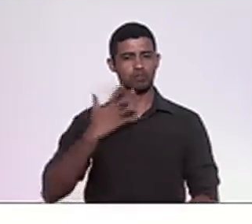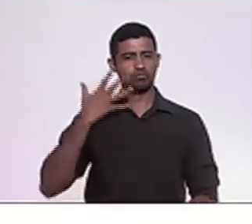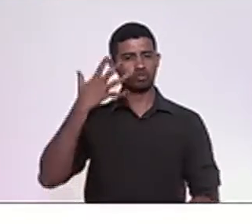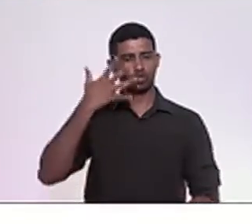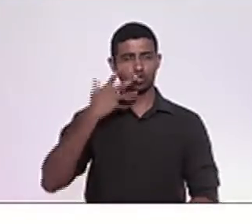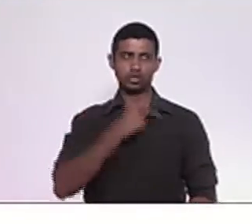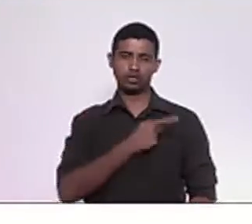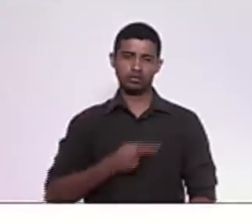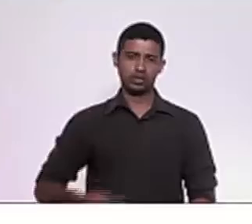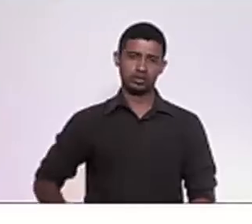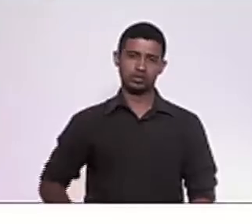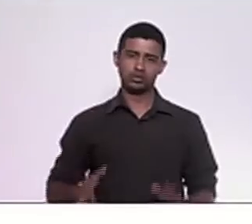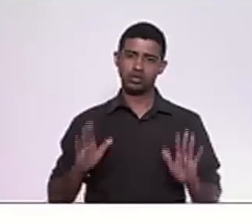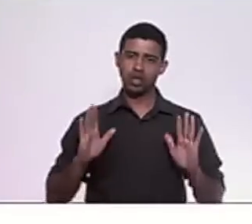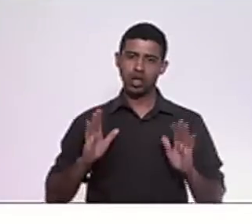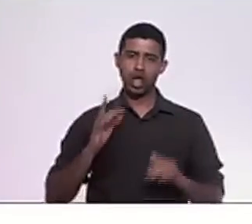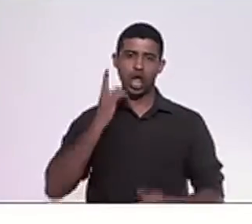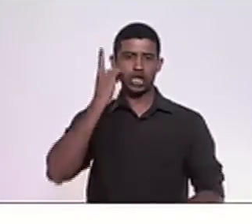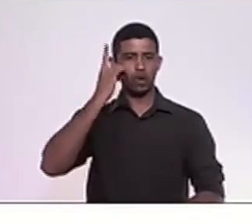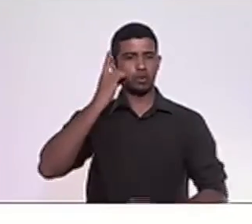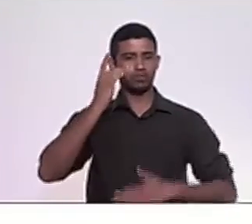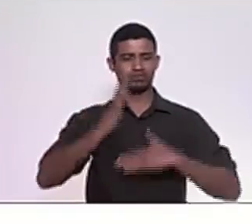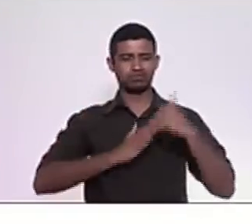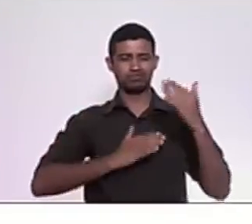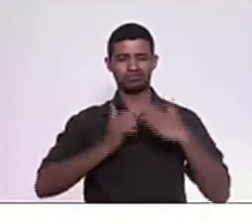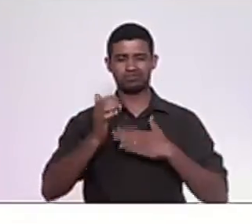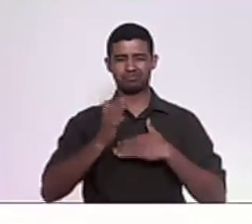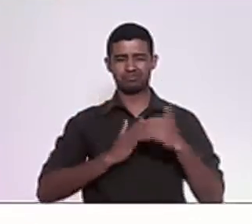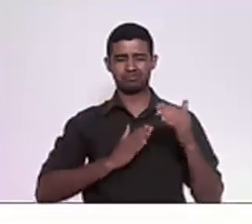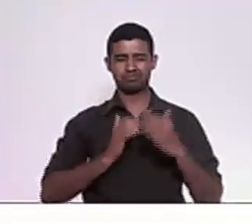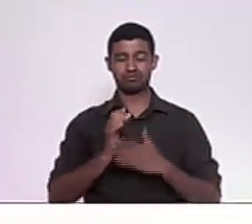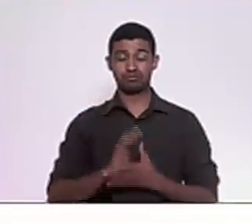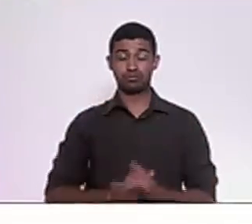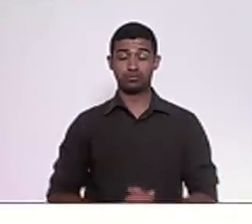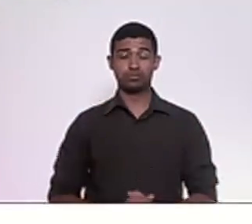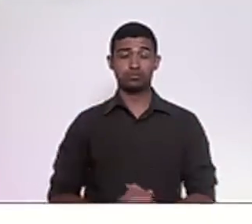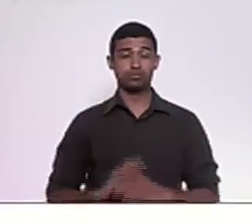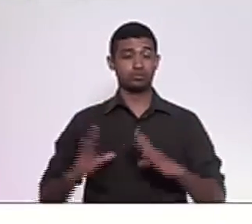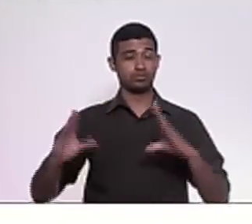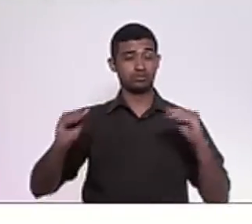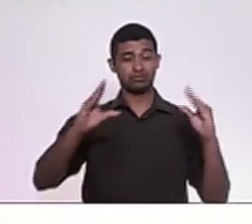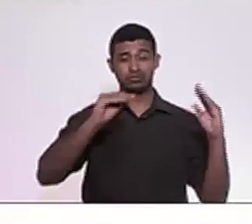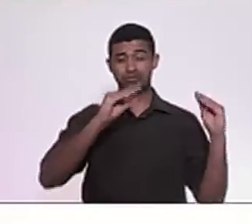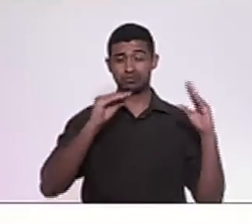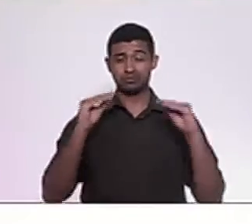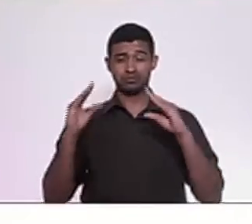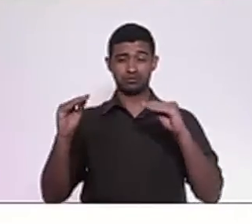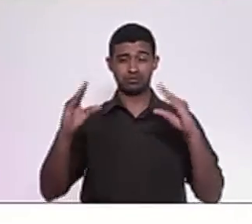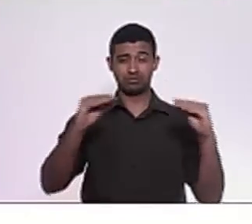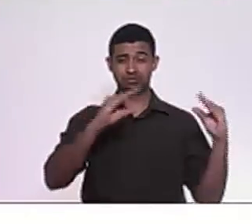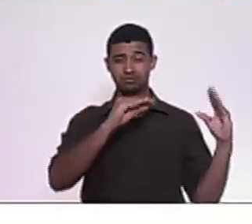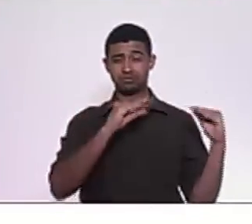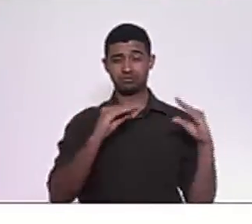interromper o microfone. Senhor deputado, custe o que custar, esse projeto cortar o microfone. Corta o microfone. Corta os microfones. os microfones.